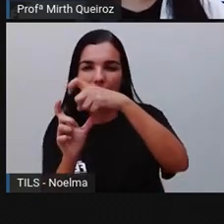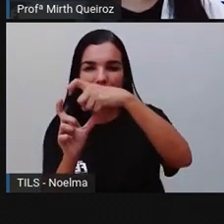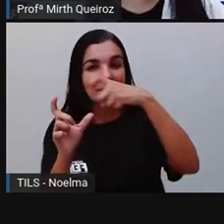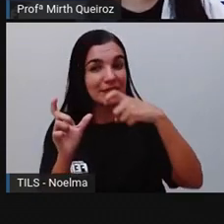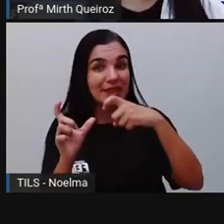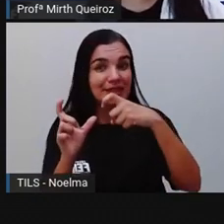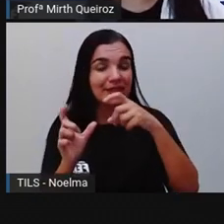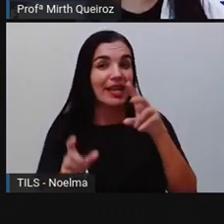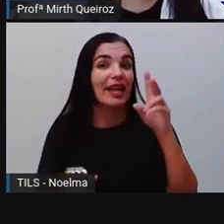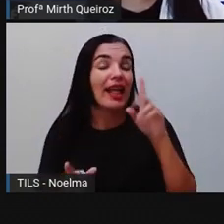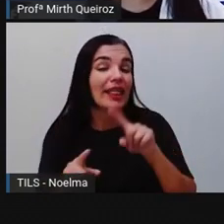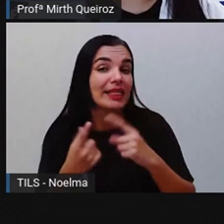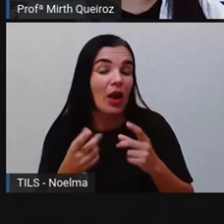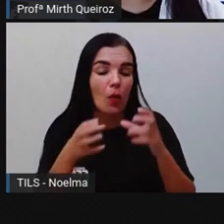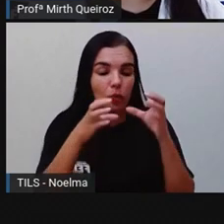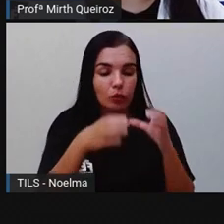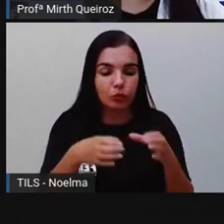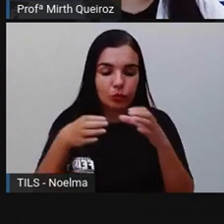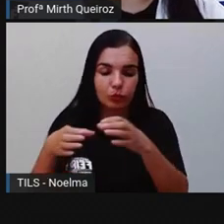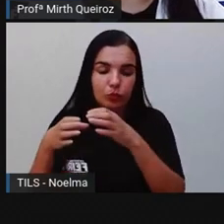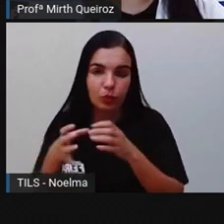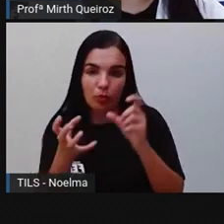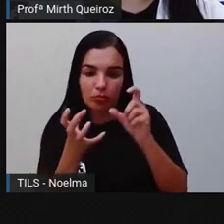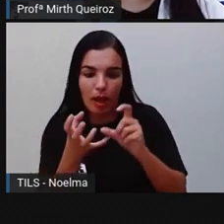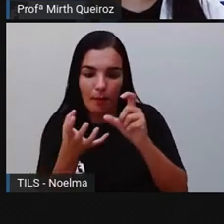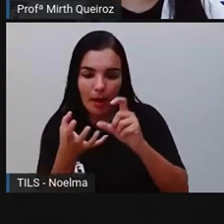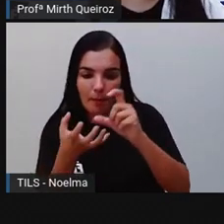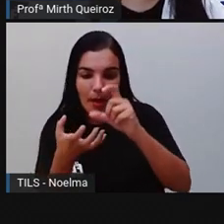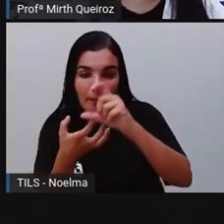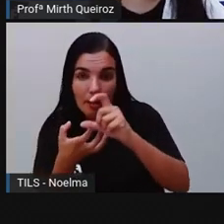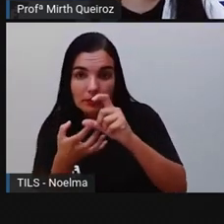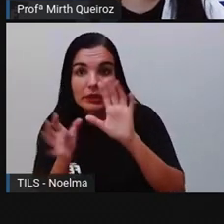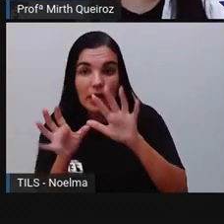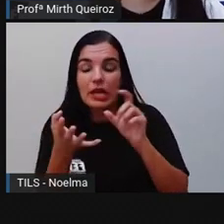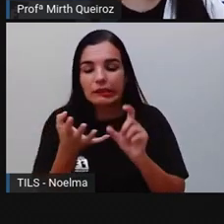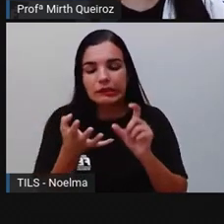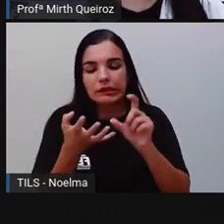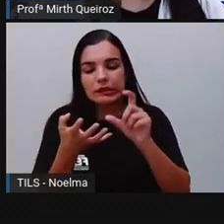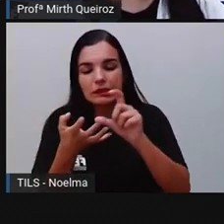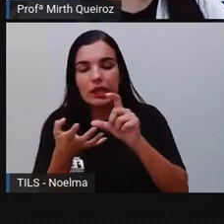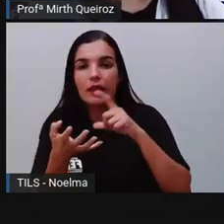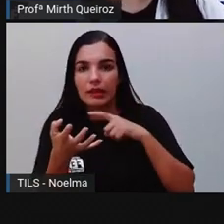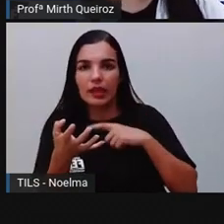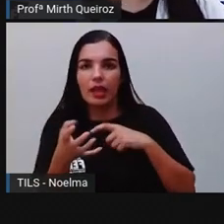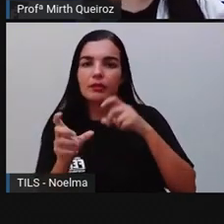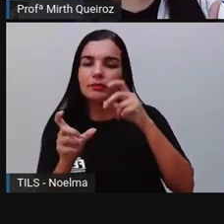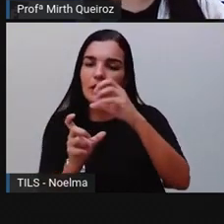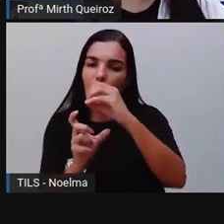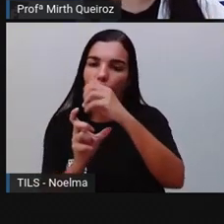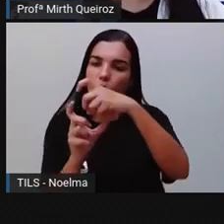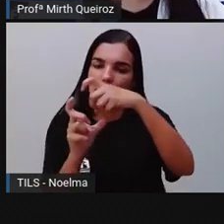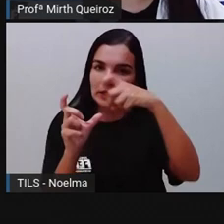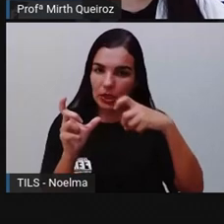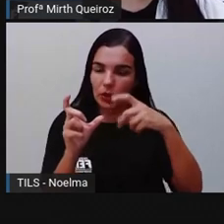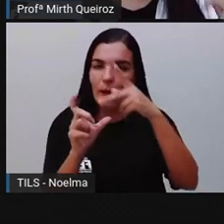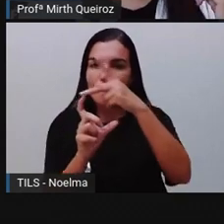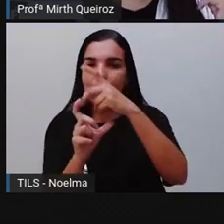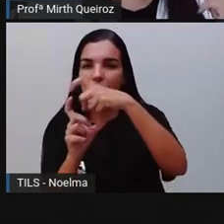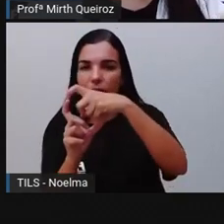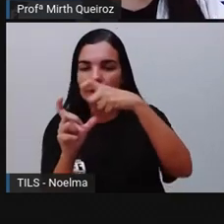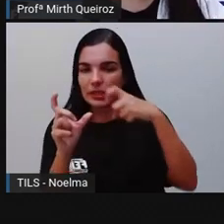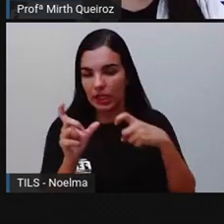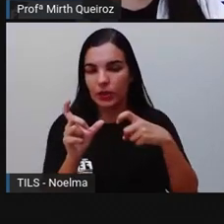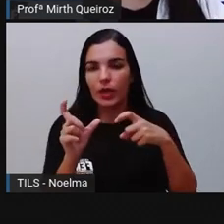Então, de acordo com a posição da sílaba dentro da palavra, essa sílaba tônica, nós vamos ter palavras que são oxítonas,